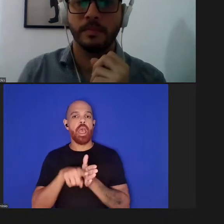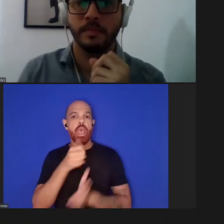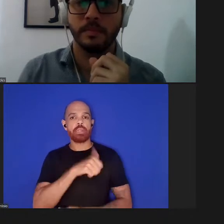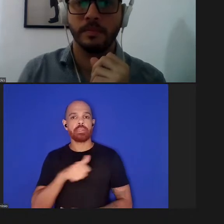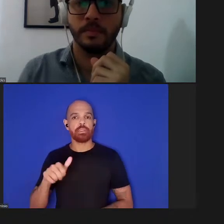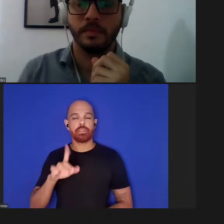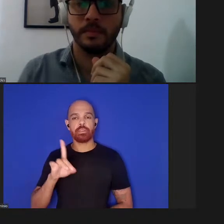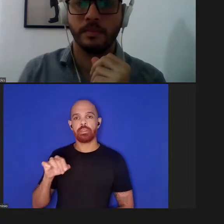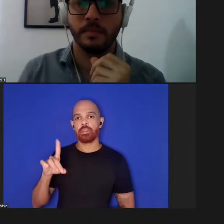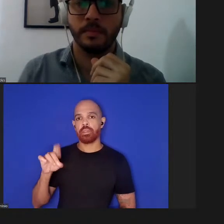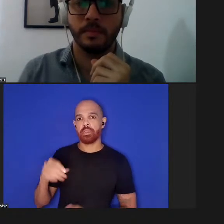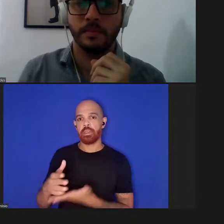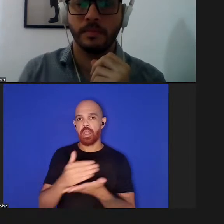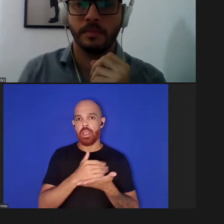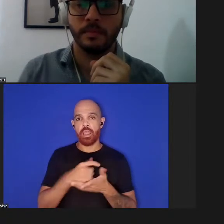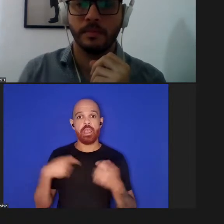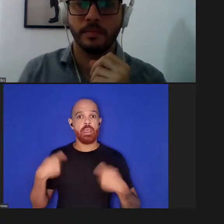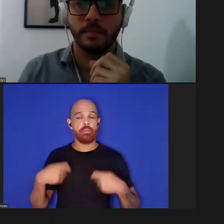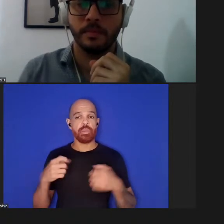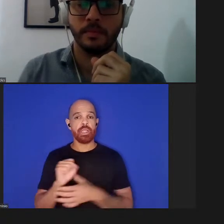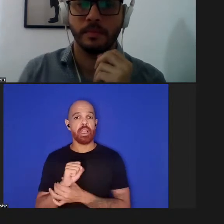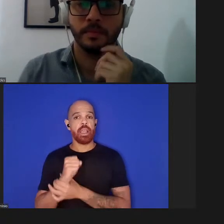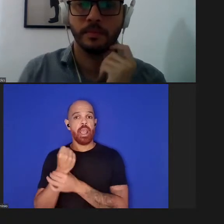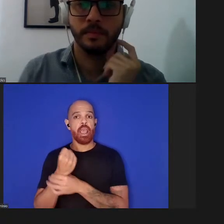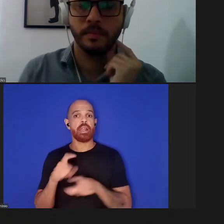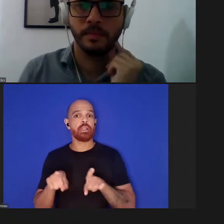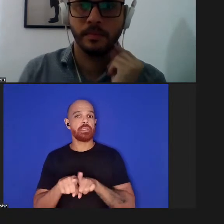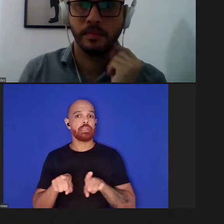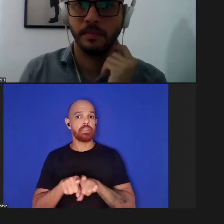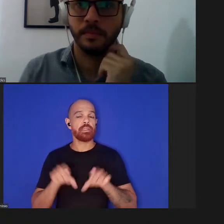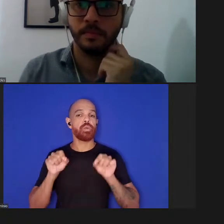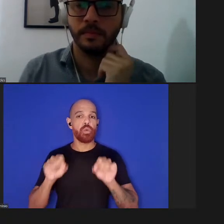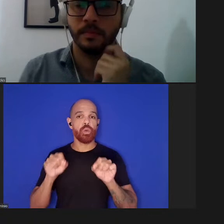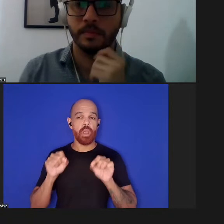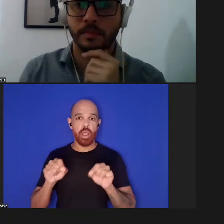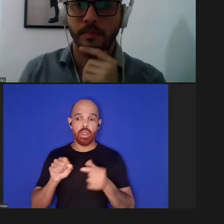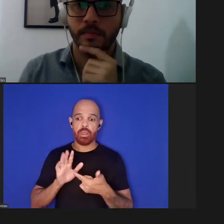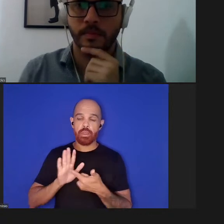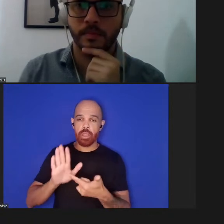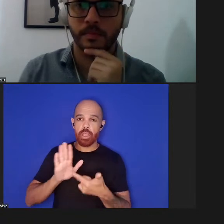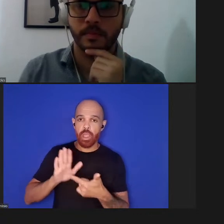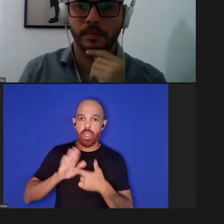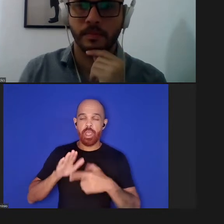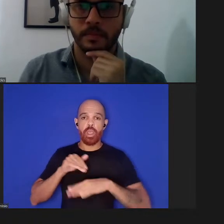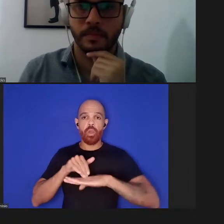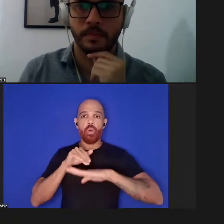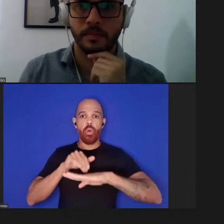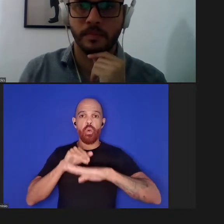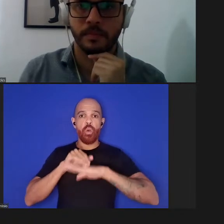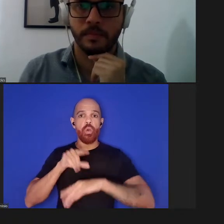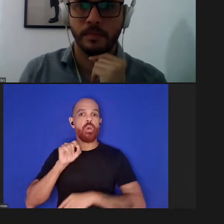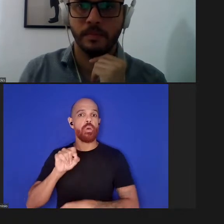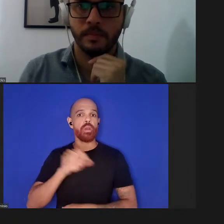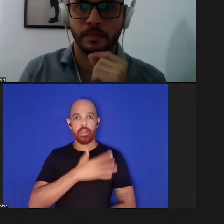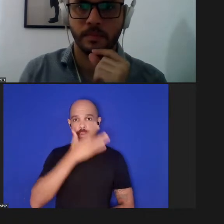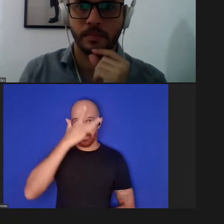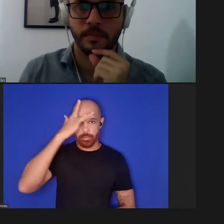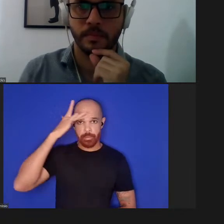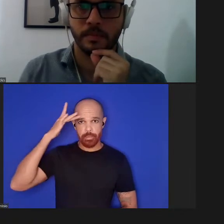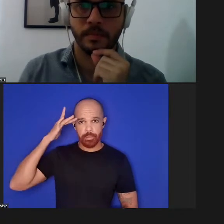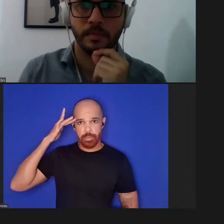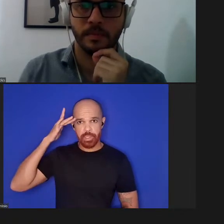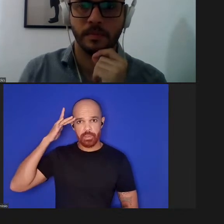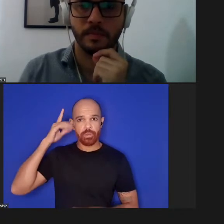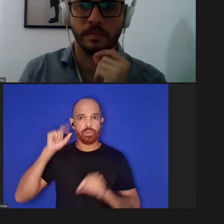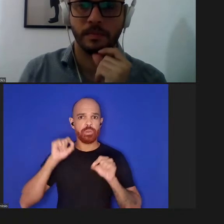deveríamos garantir então e recomendar que as pessoas que